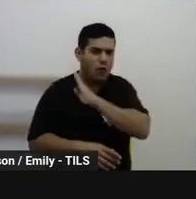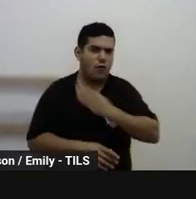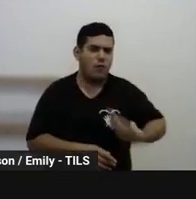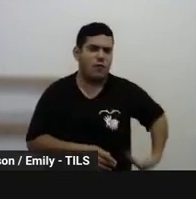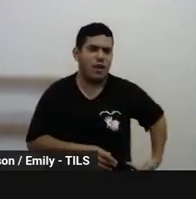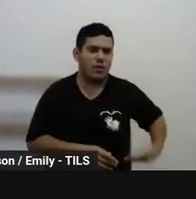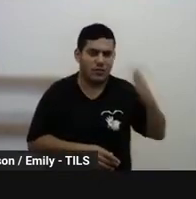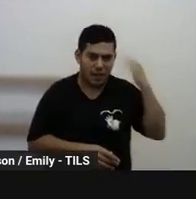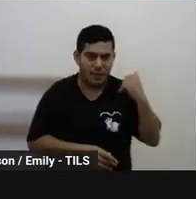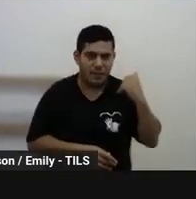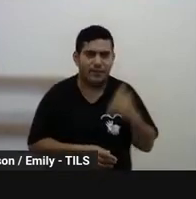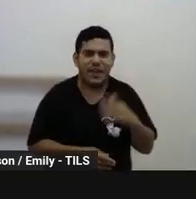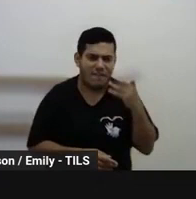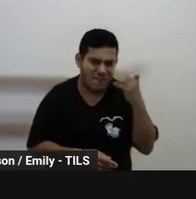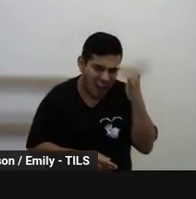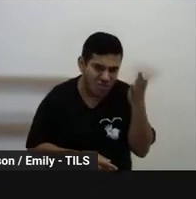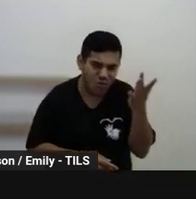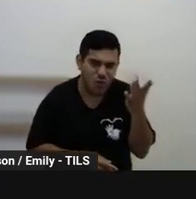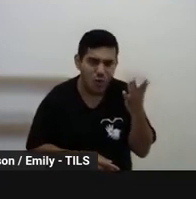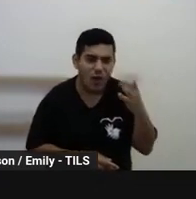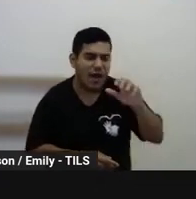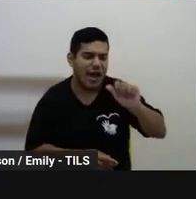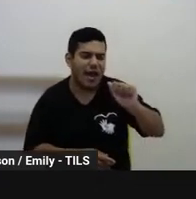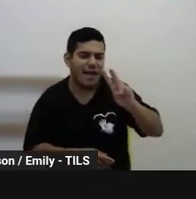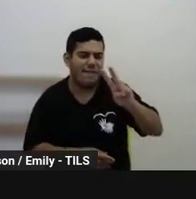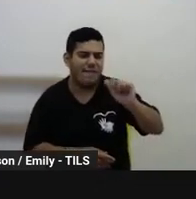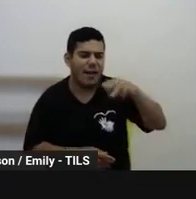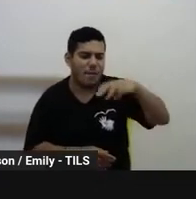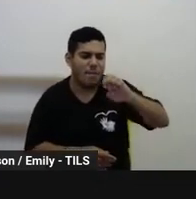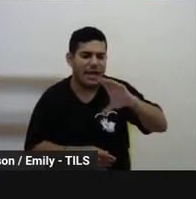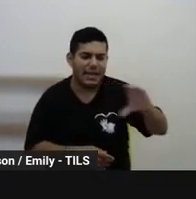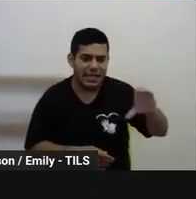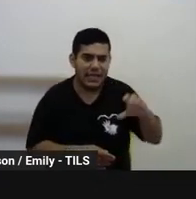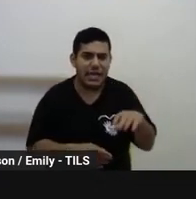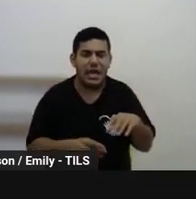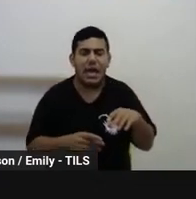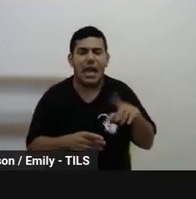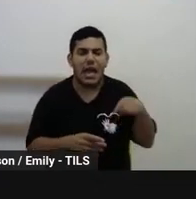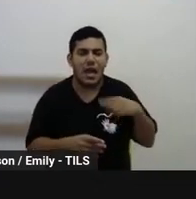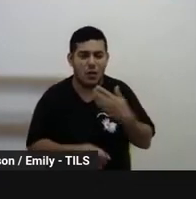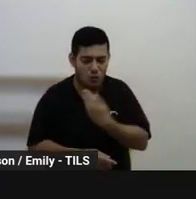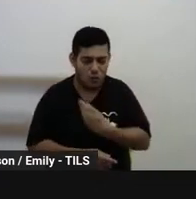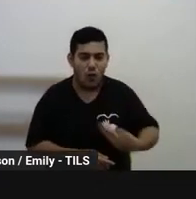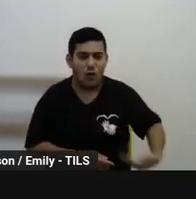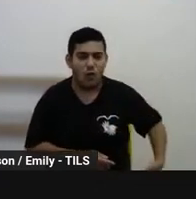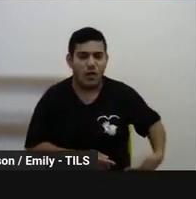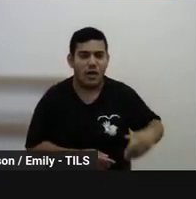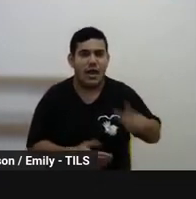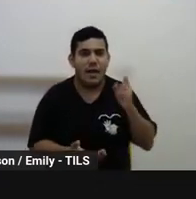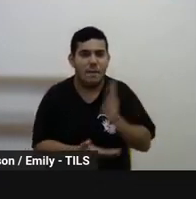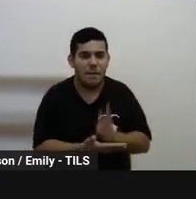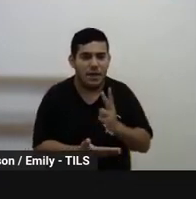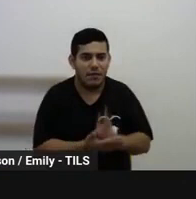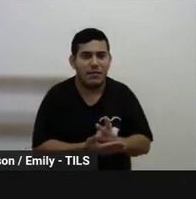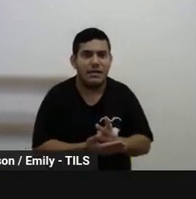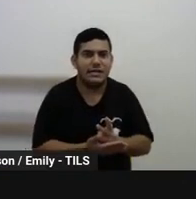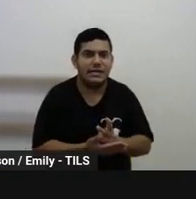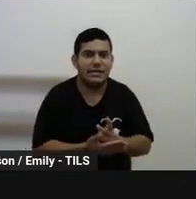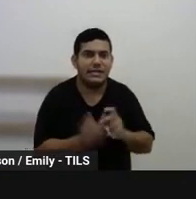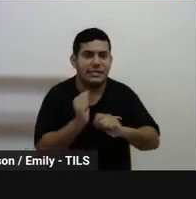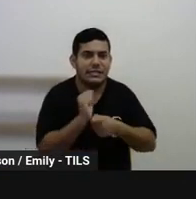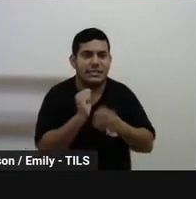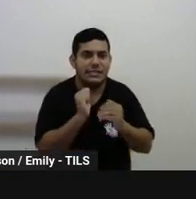possivelmente, seja fácil de fazer a senha GOV, né? Utiliza, inclusive, essa mesma senha para outros, outros